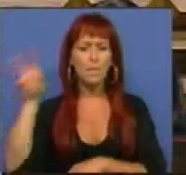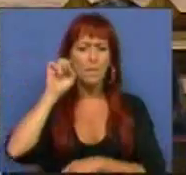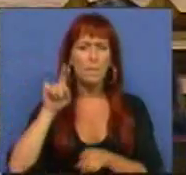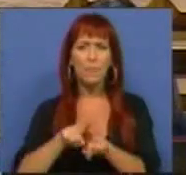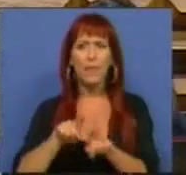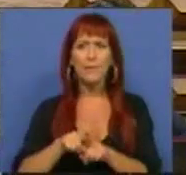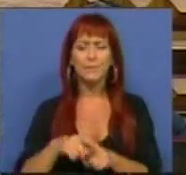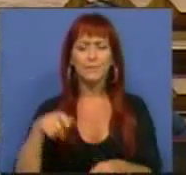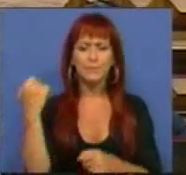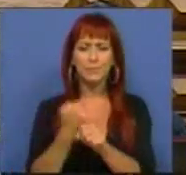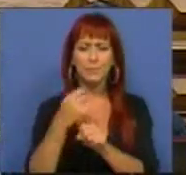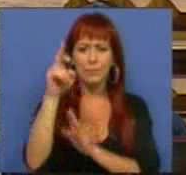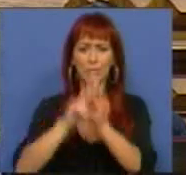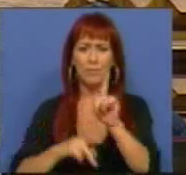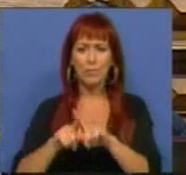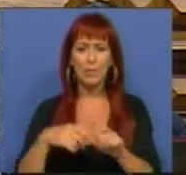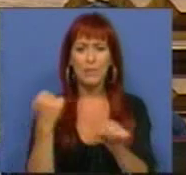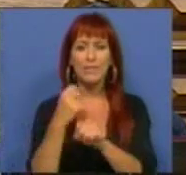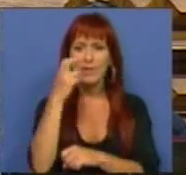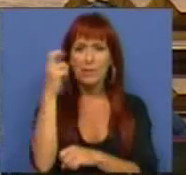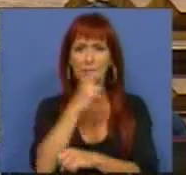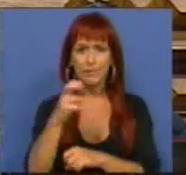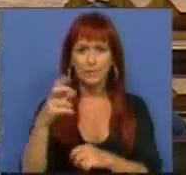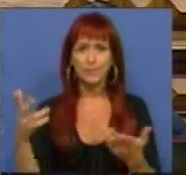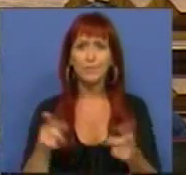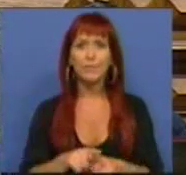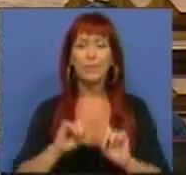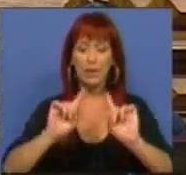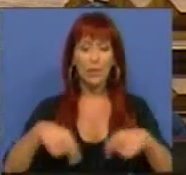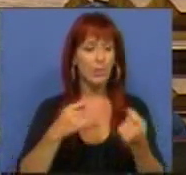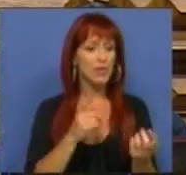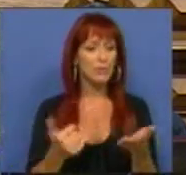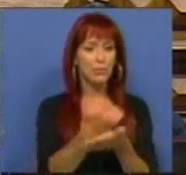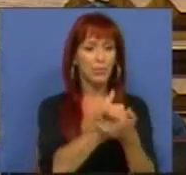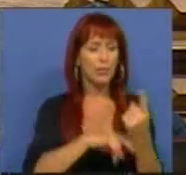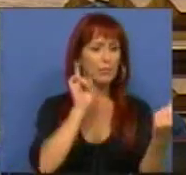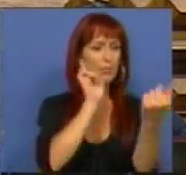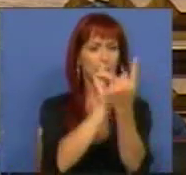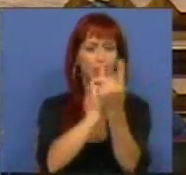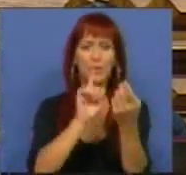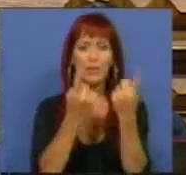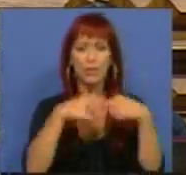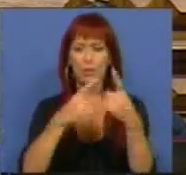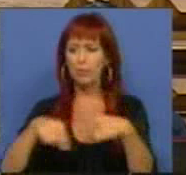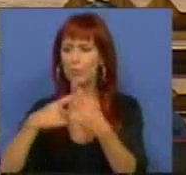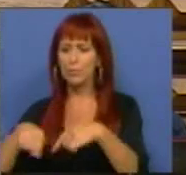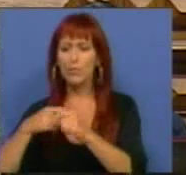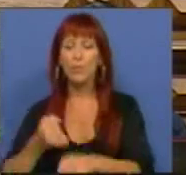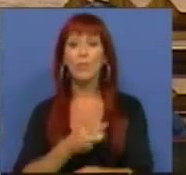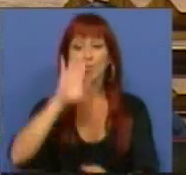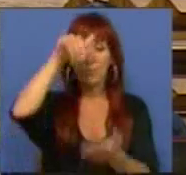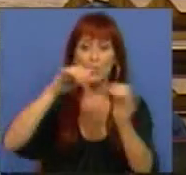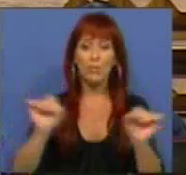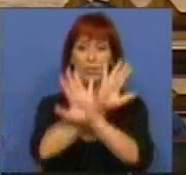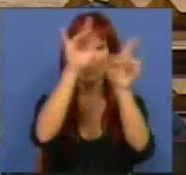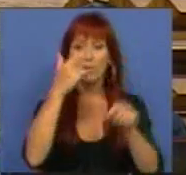ouvimos a Entidade Reguladora de Serviços Energéticos. E após todas estas audições, a conclusão é clara,